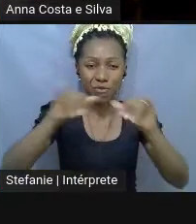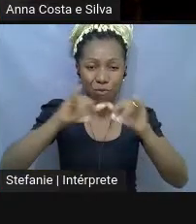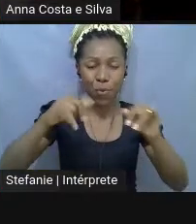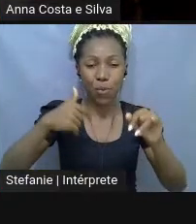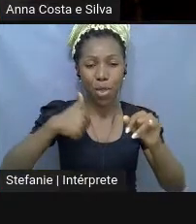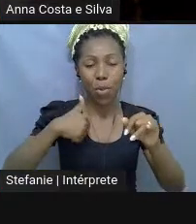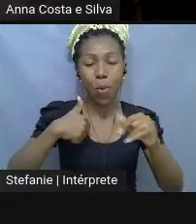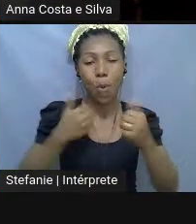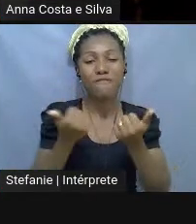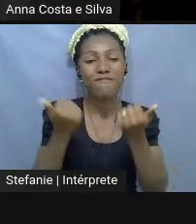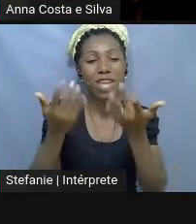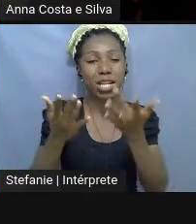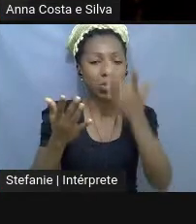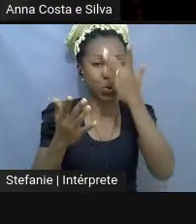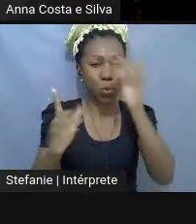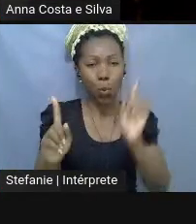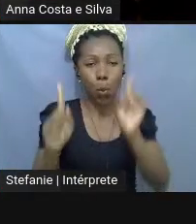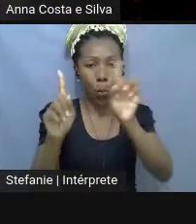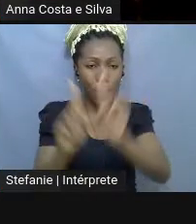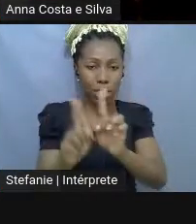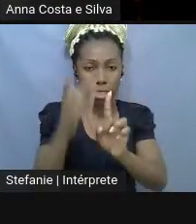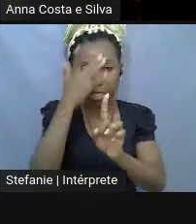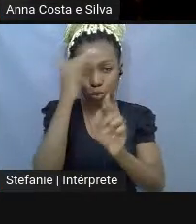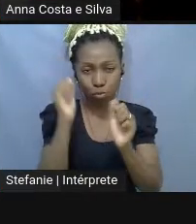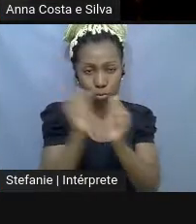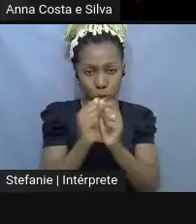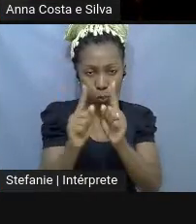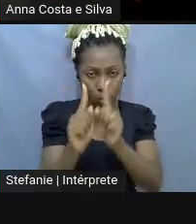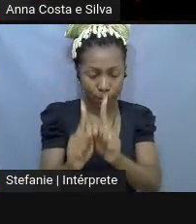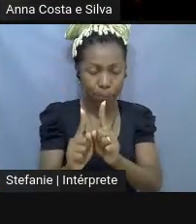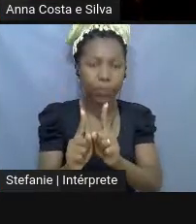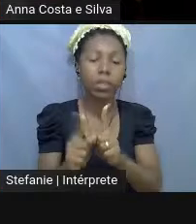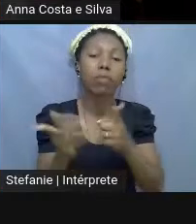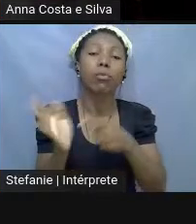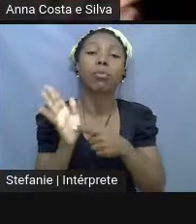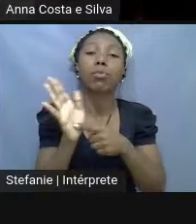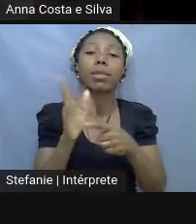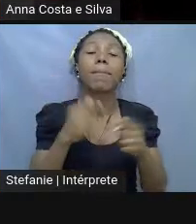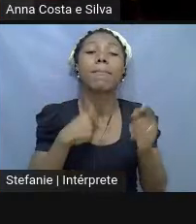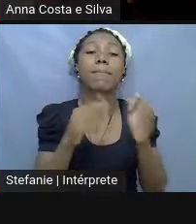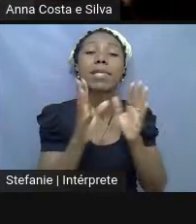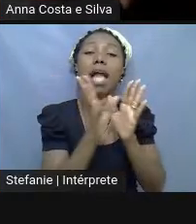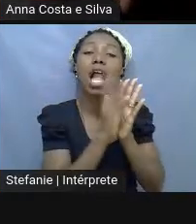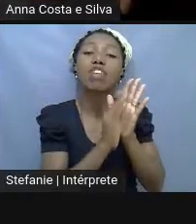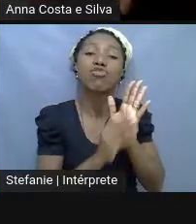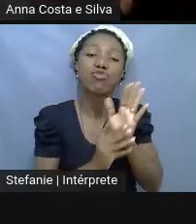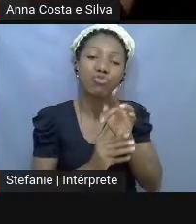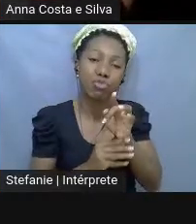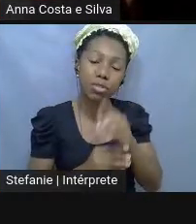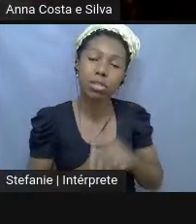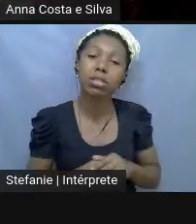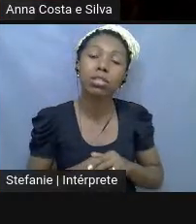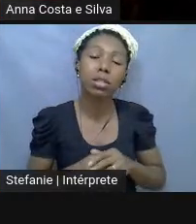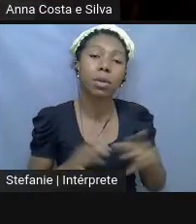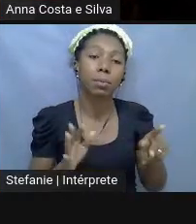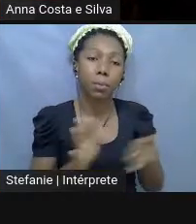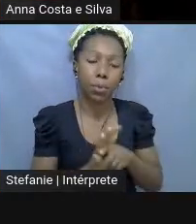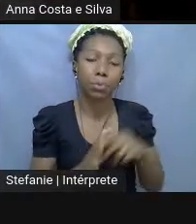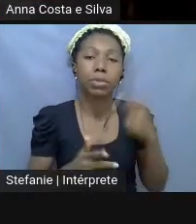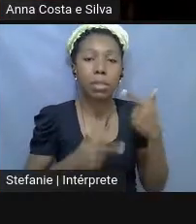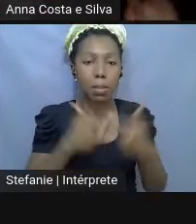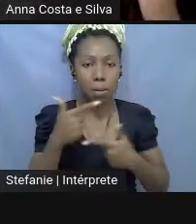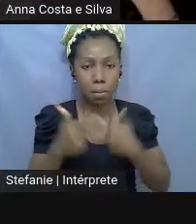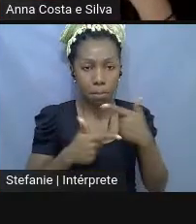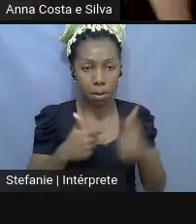é... Eu vou passar agora para a minha agenda aqui. É... Essa era a minha agenda, que é uma das coisas do trabalho, uma das partes do trabalho.